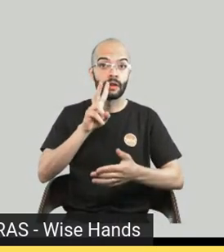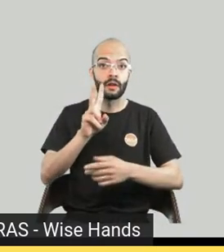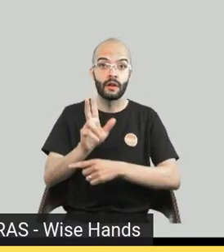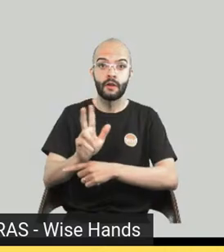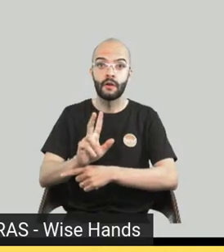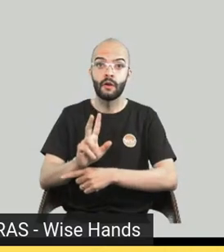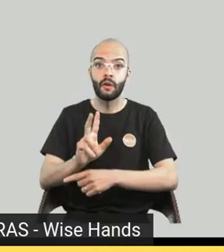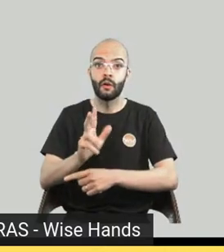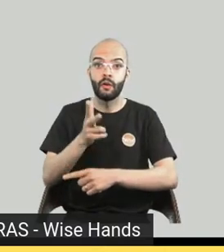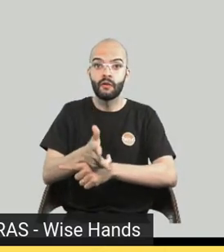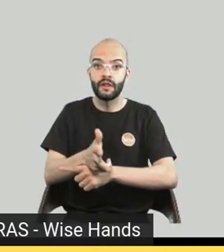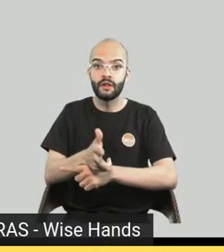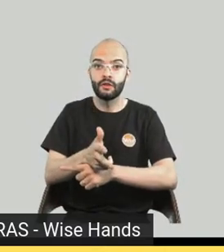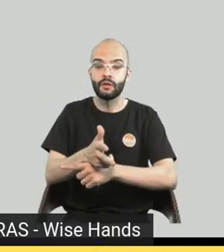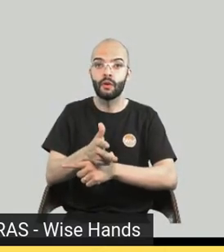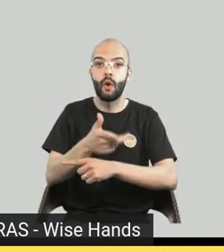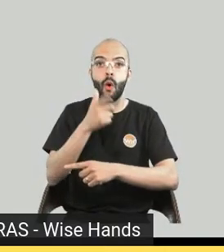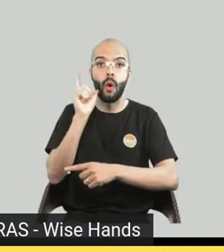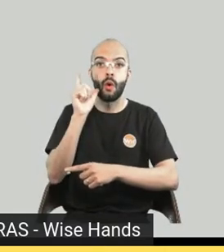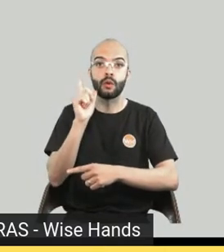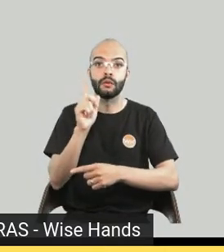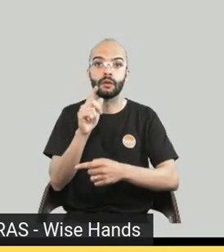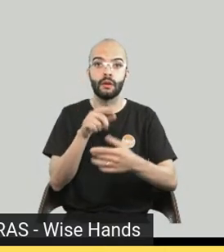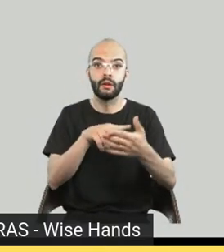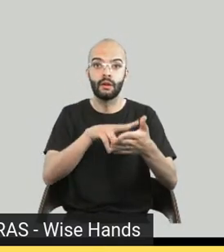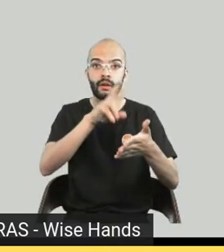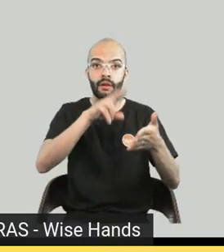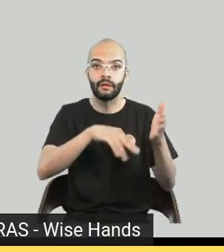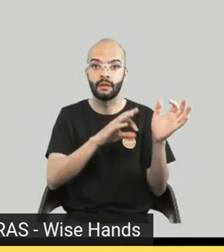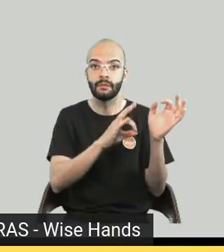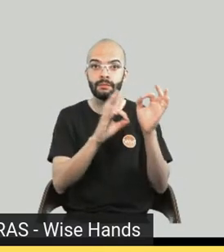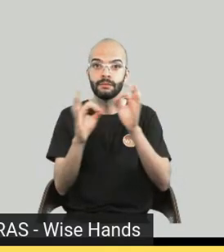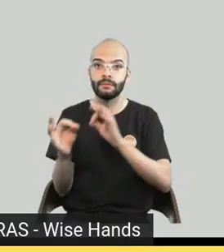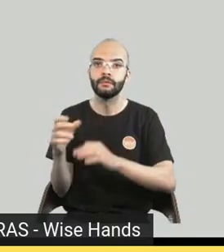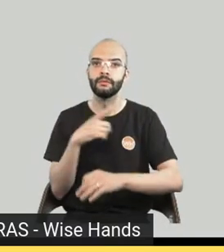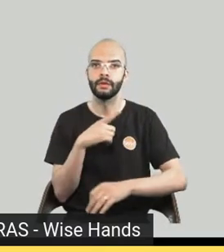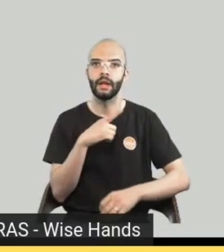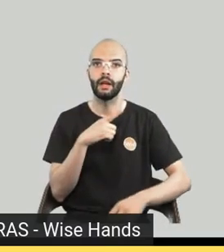aquele na... Só para a compreender um pouquinho mais.